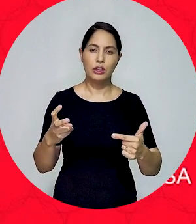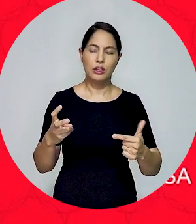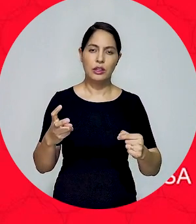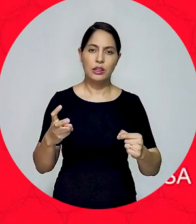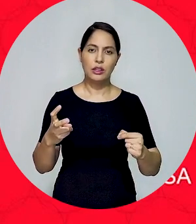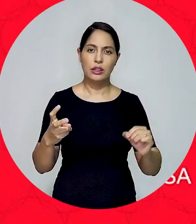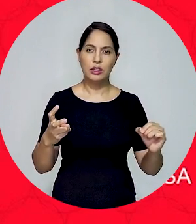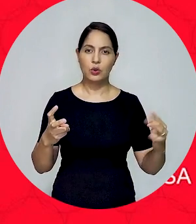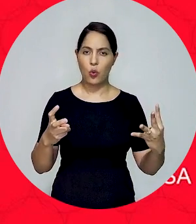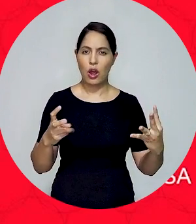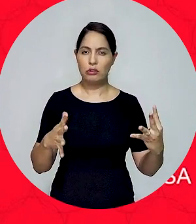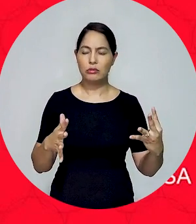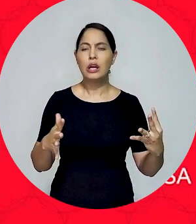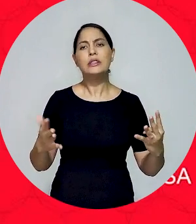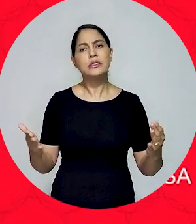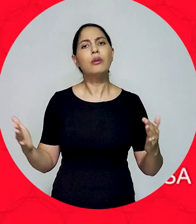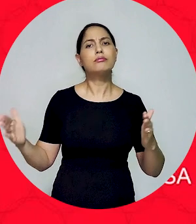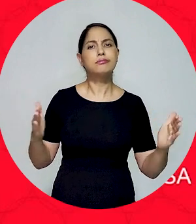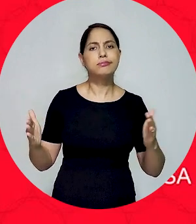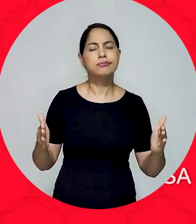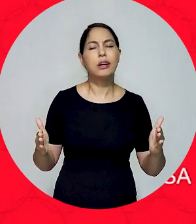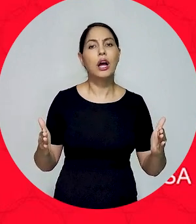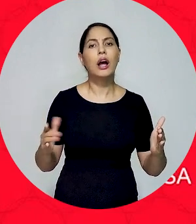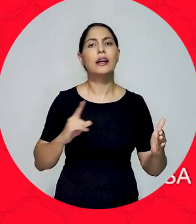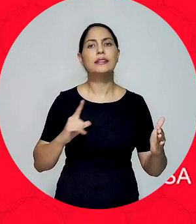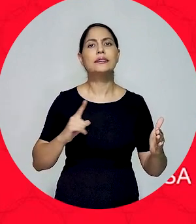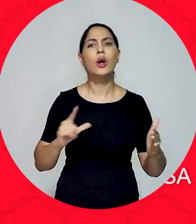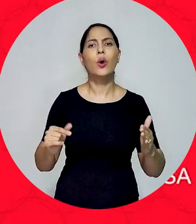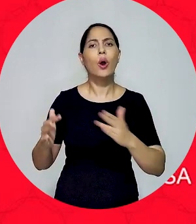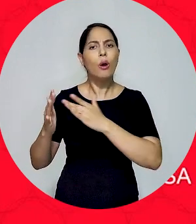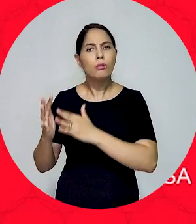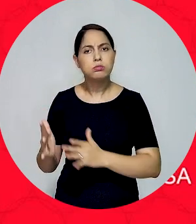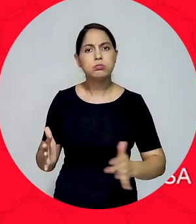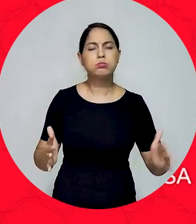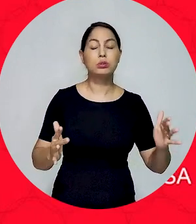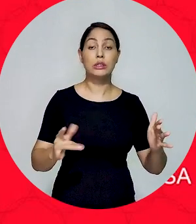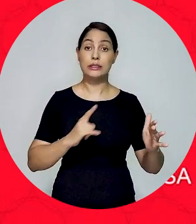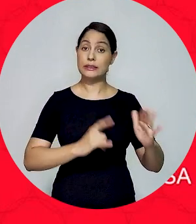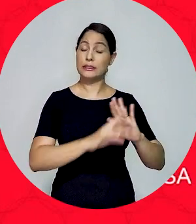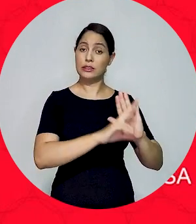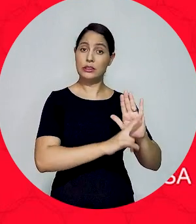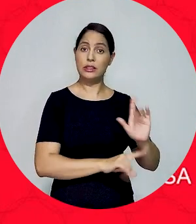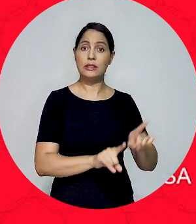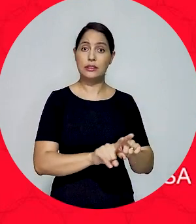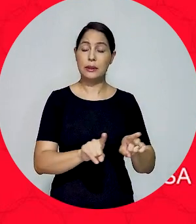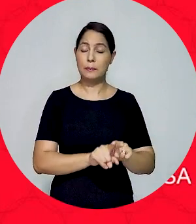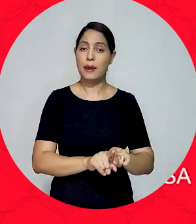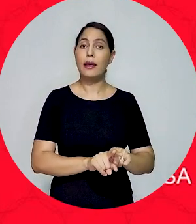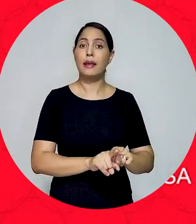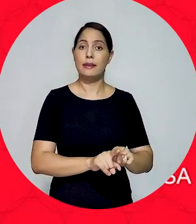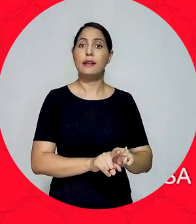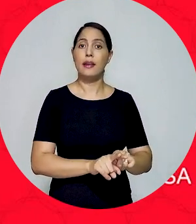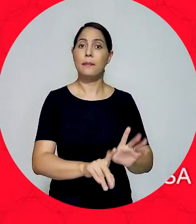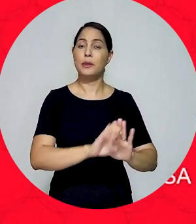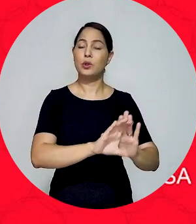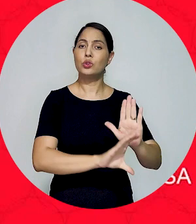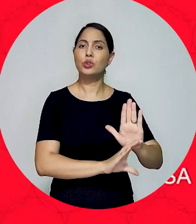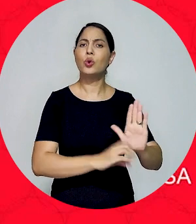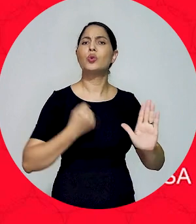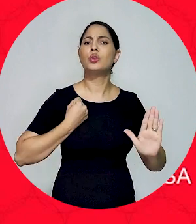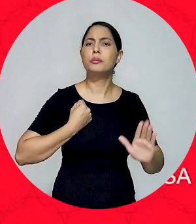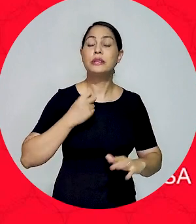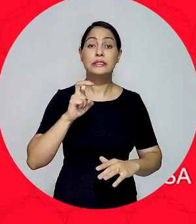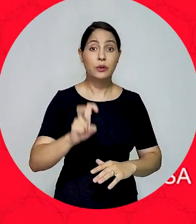recurso extraordinário, para chegar até, eu acho que o ponto culminante dessa evolução é a emenda regimental 54